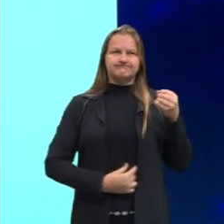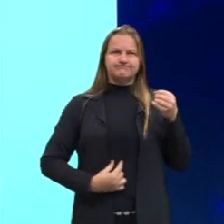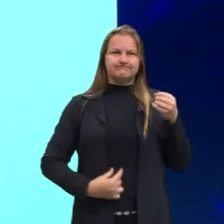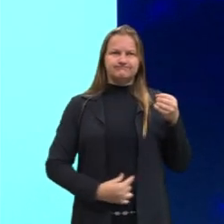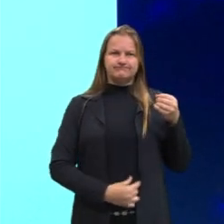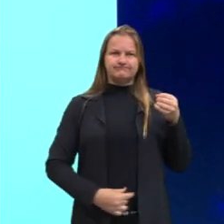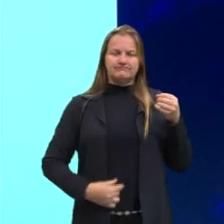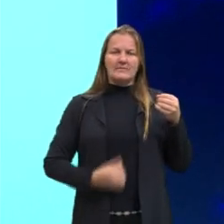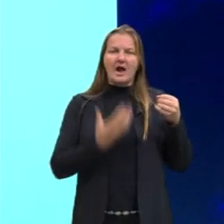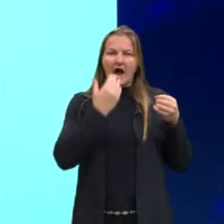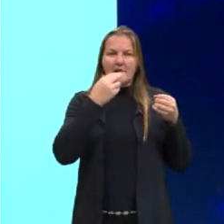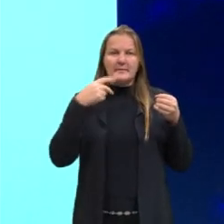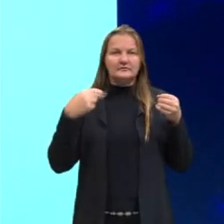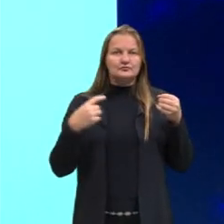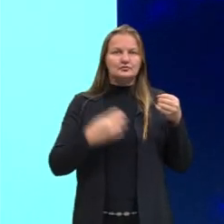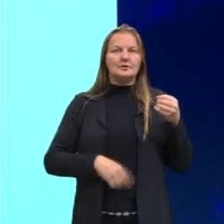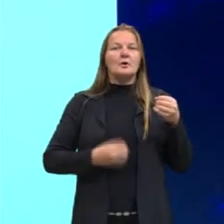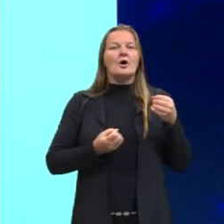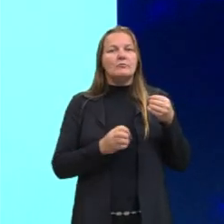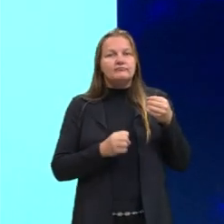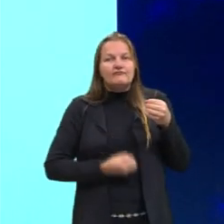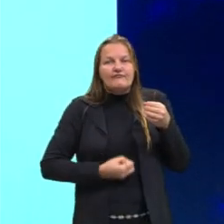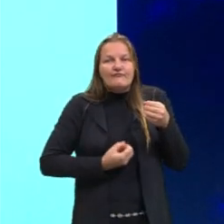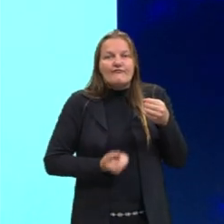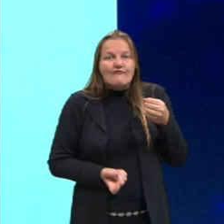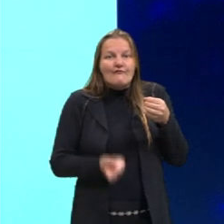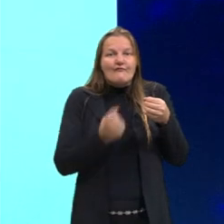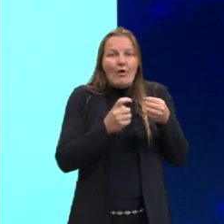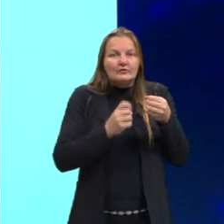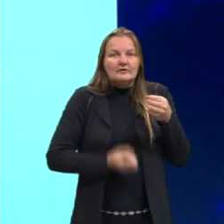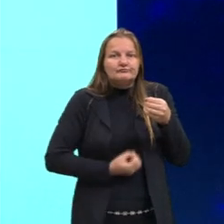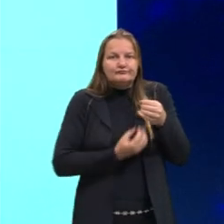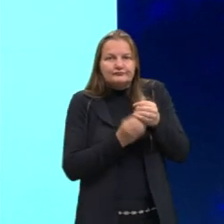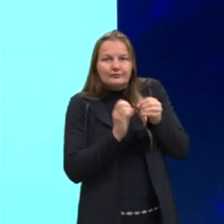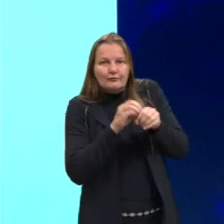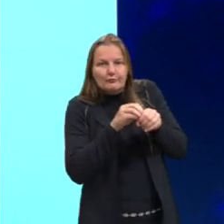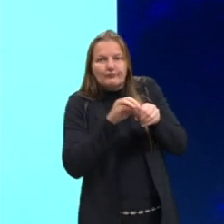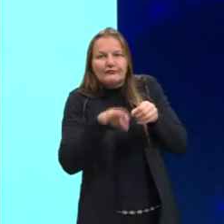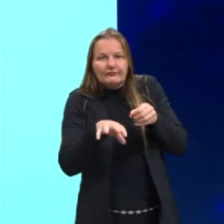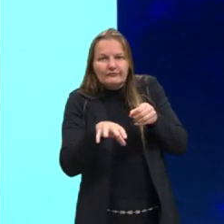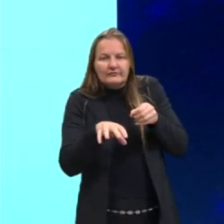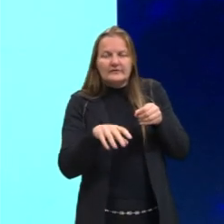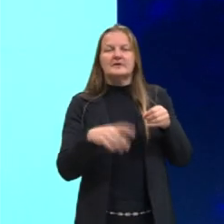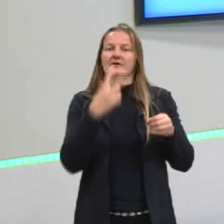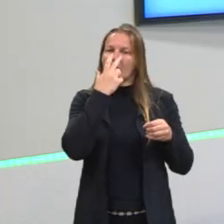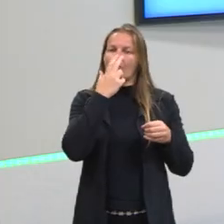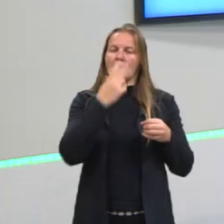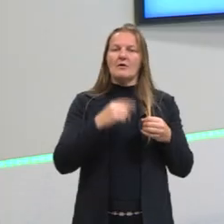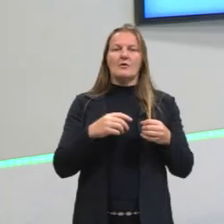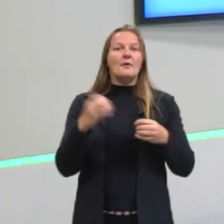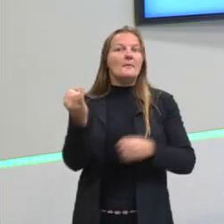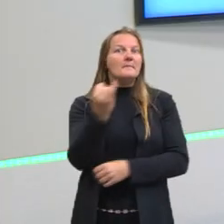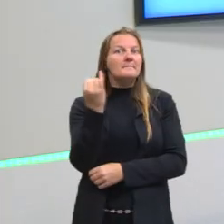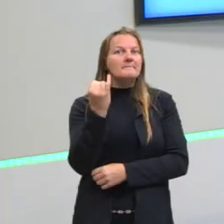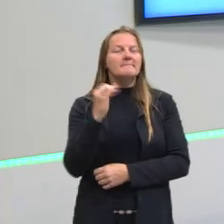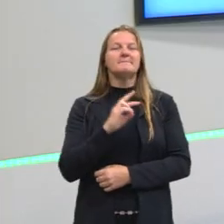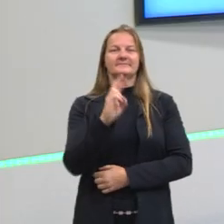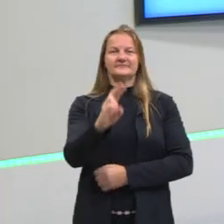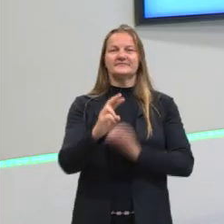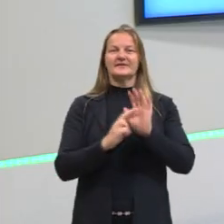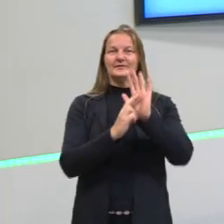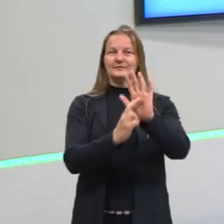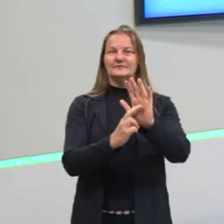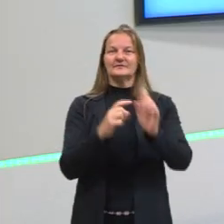alimento e vai escritar pela mesma abertura que entrou, tá? E os principais representantes desse